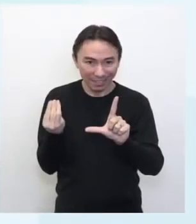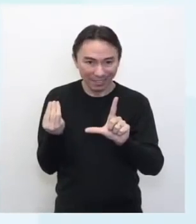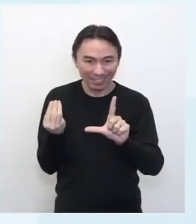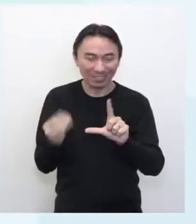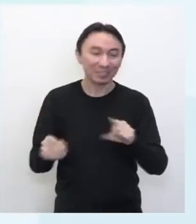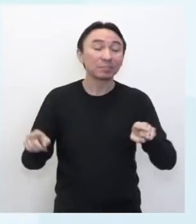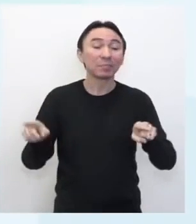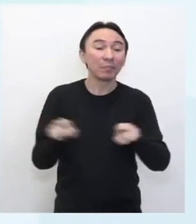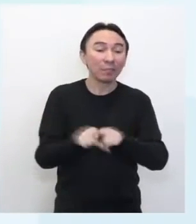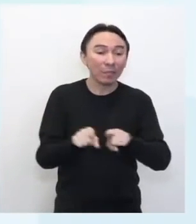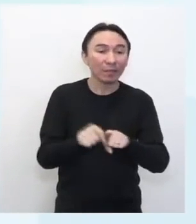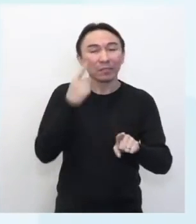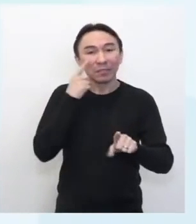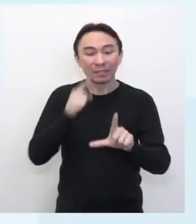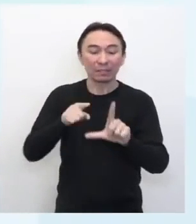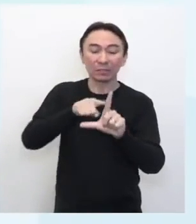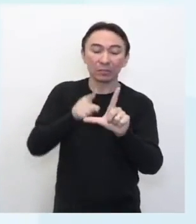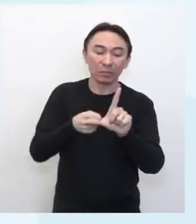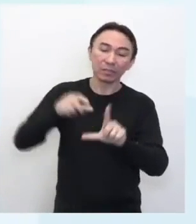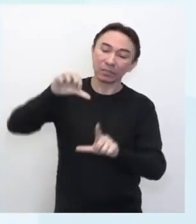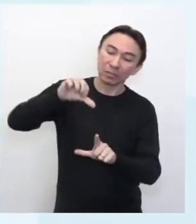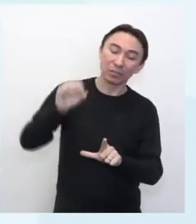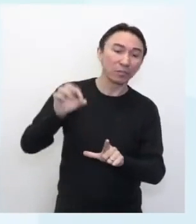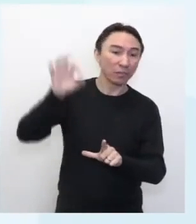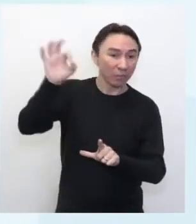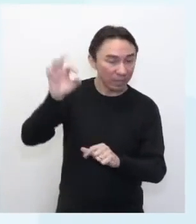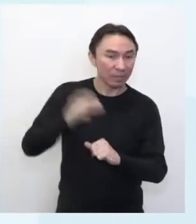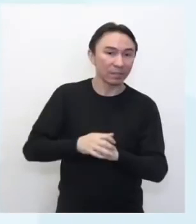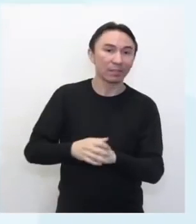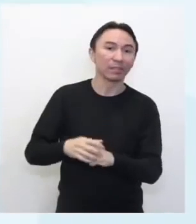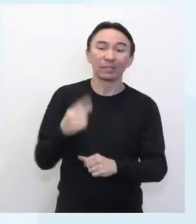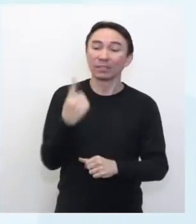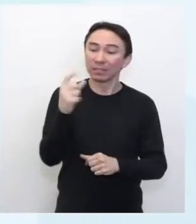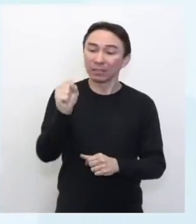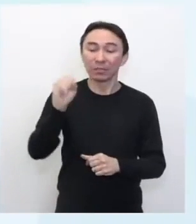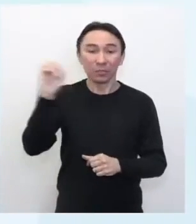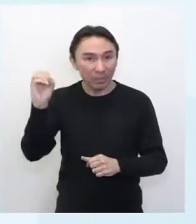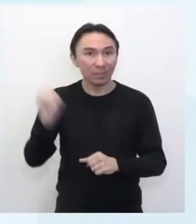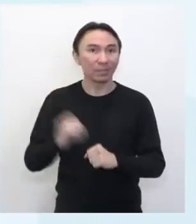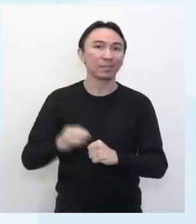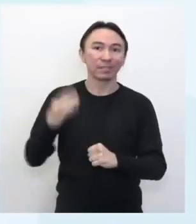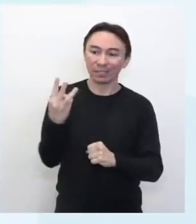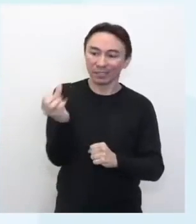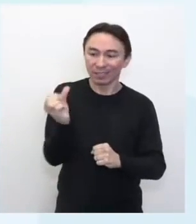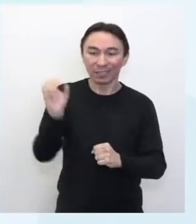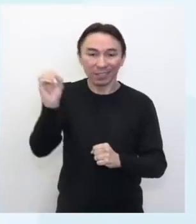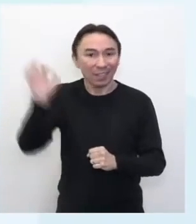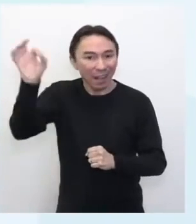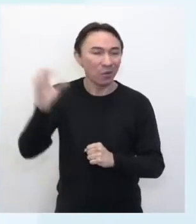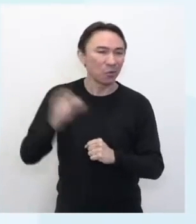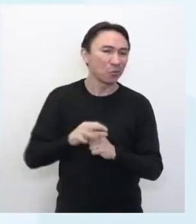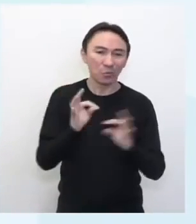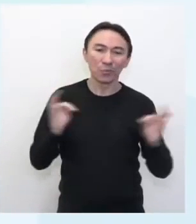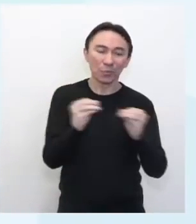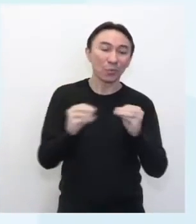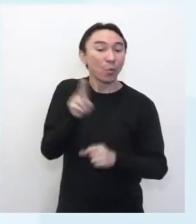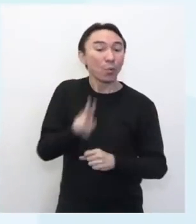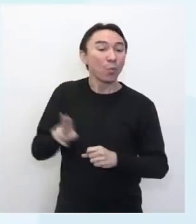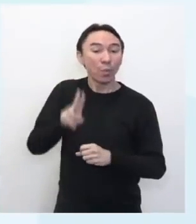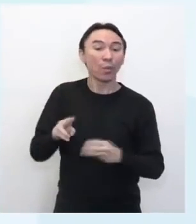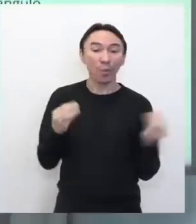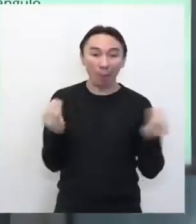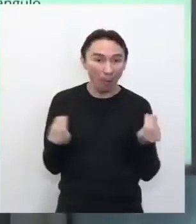Relacionar aos ângulos de 90, 180, 360, como nós estamos falando. E a noção dos usos e, no caso, essas medidas.